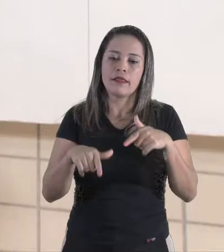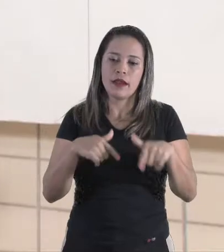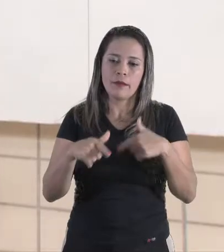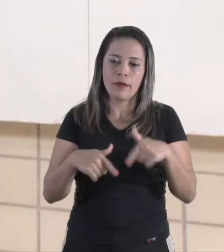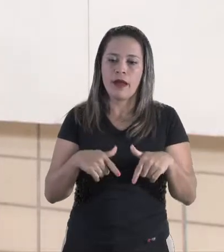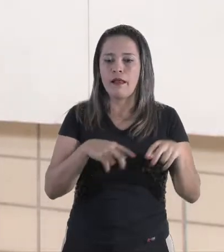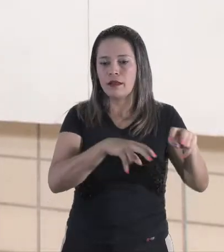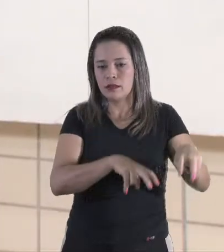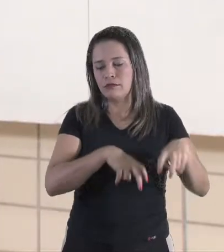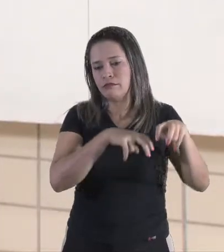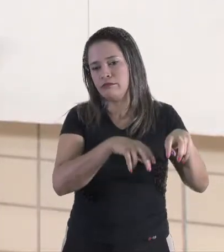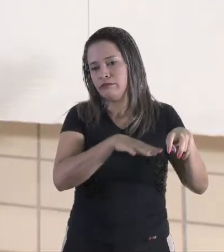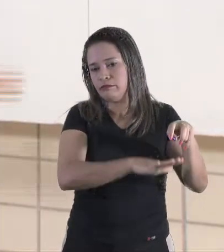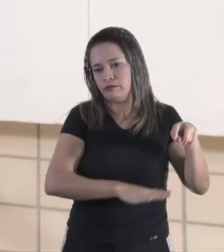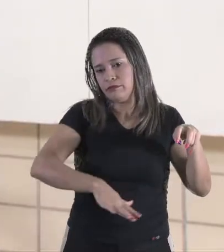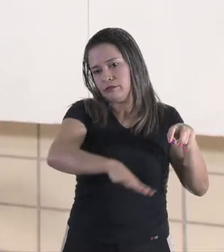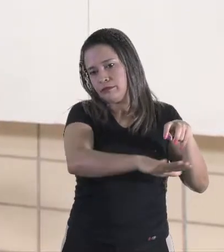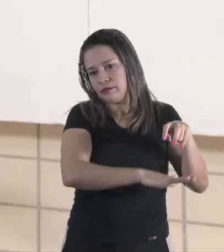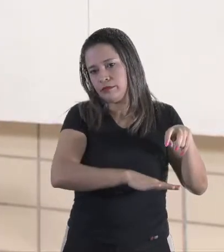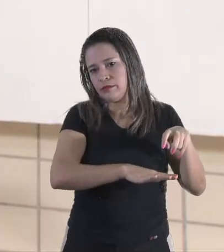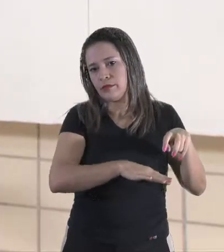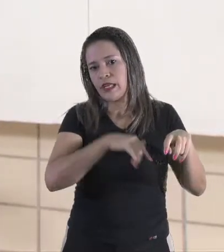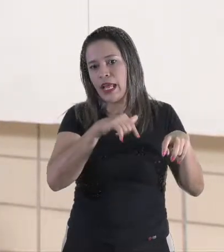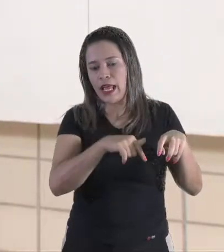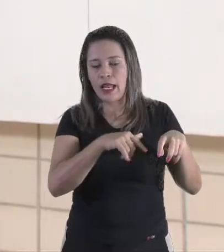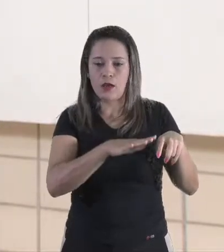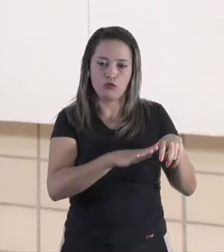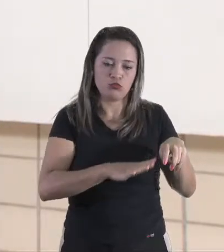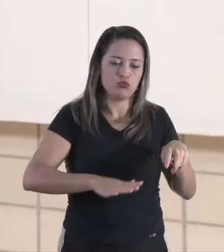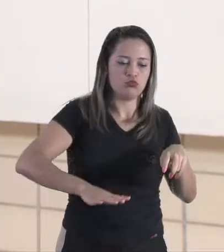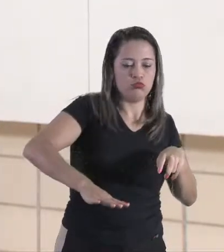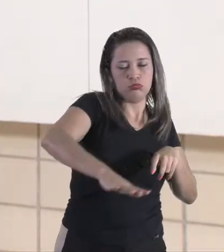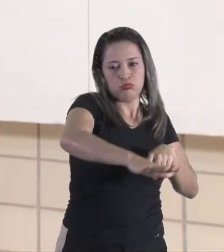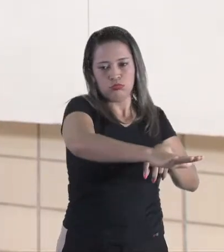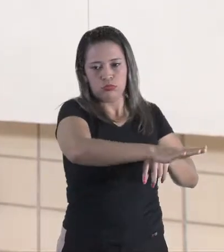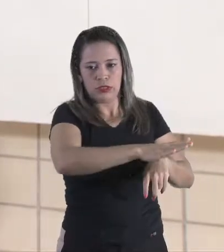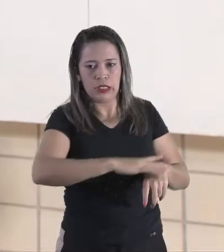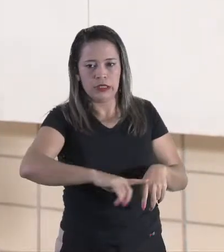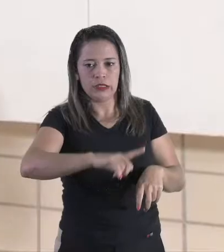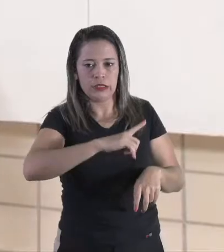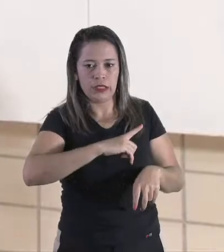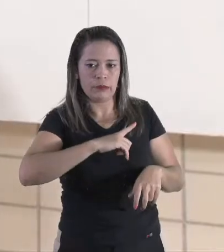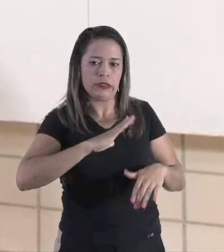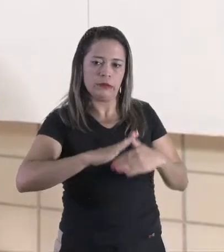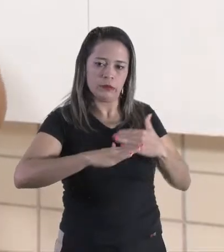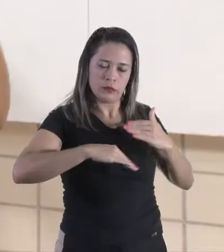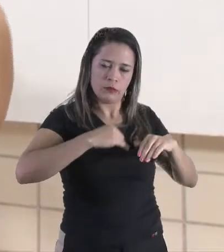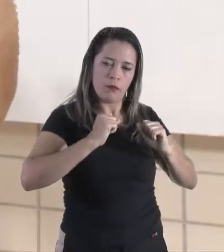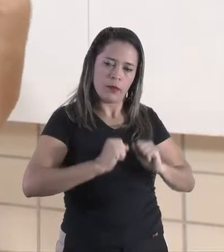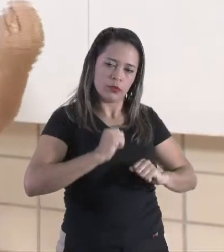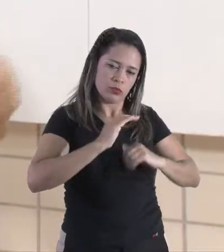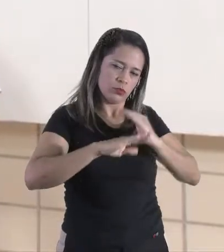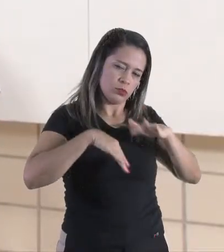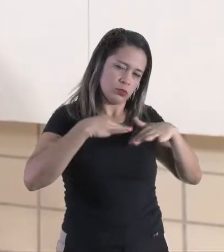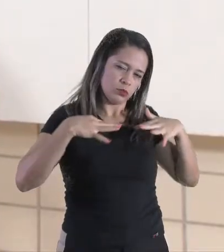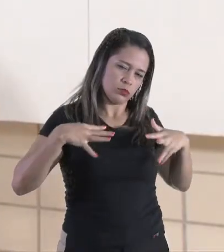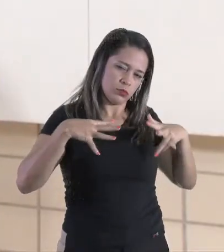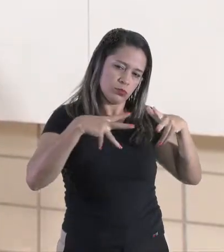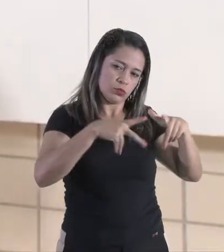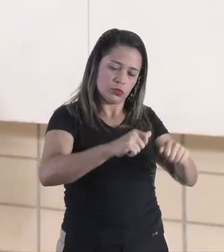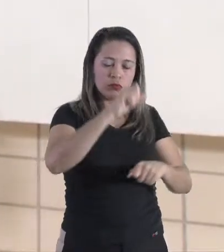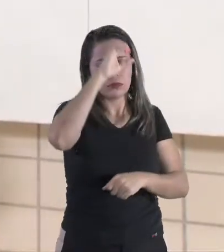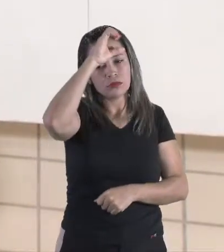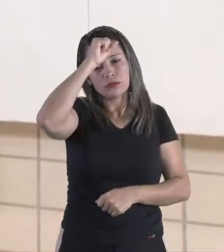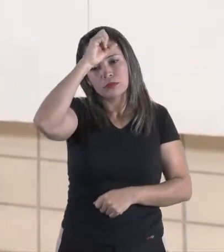que ele trabalha lá? Porque lá é o campo que ele tem para que ele possa desenvolver tudo aquilo que ele